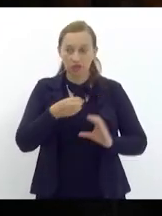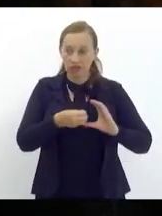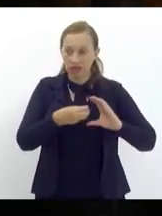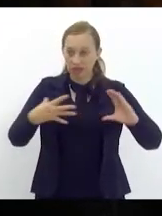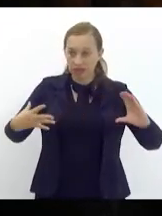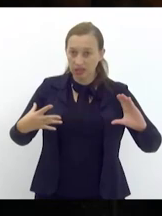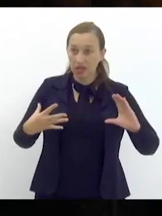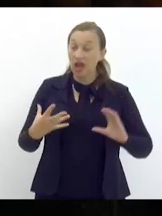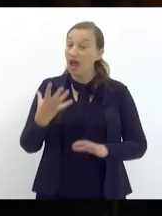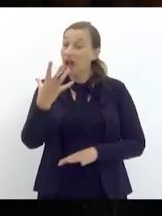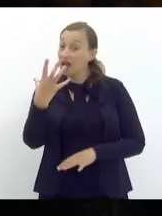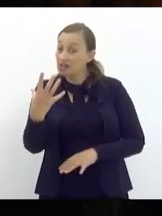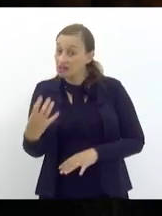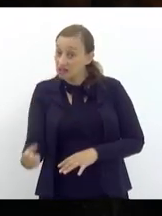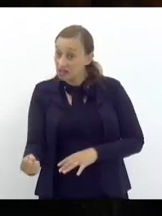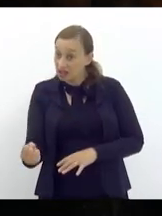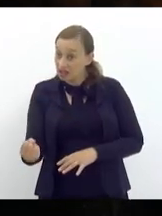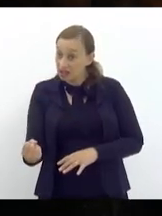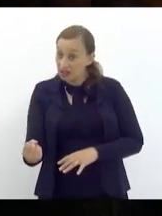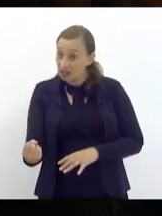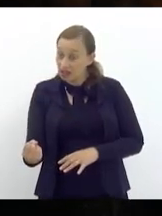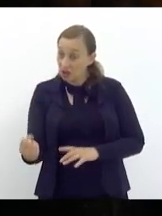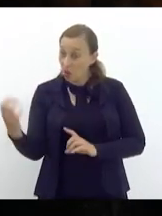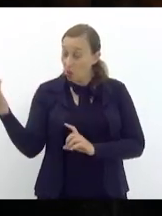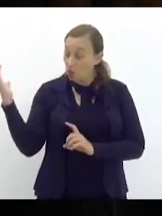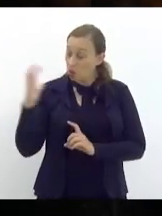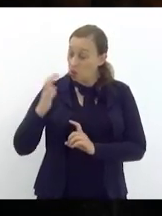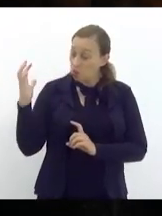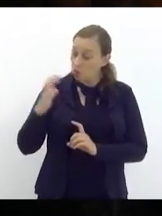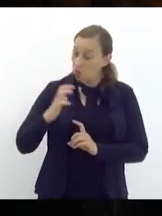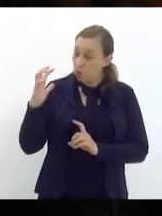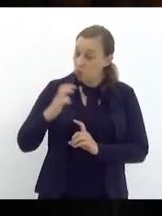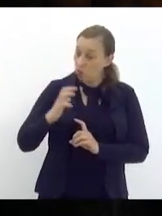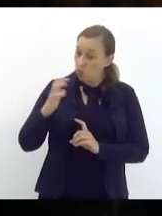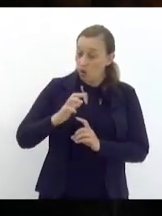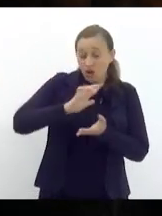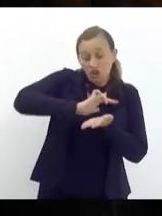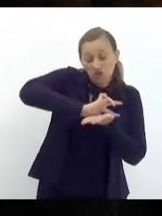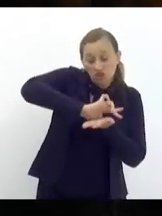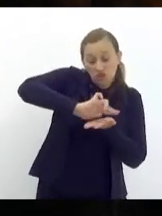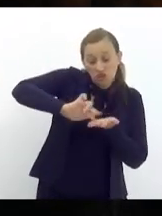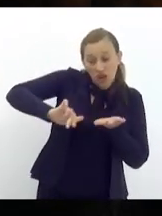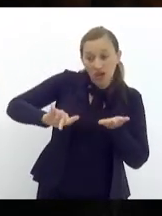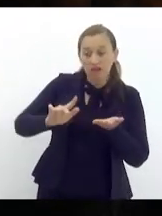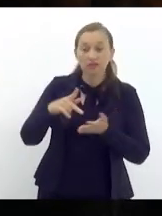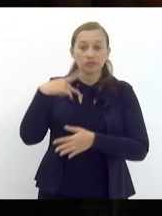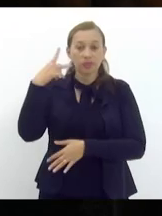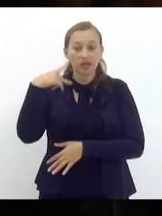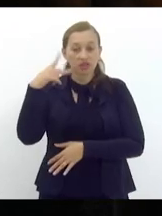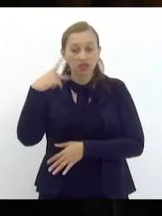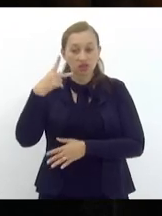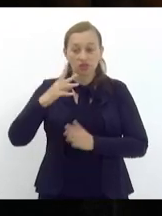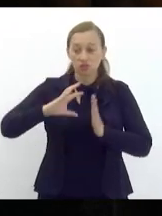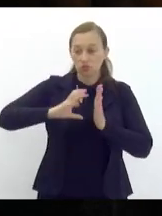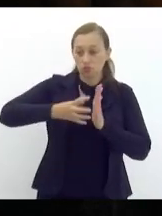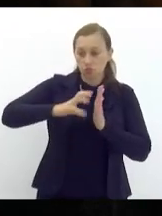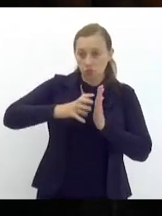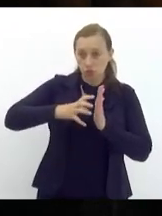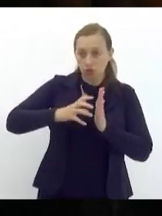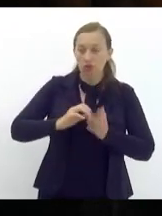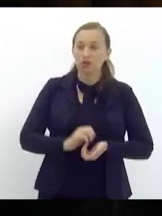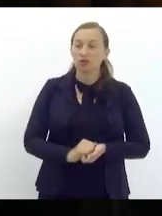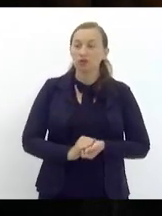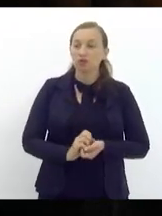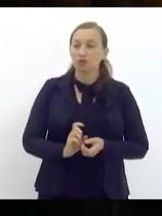aceitar as pressões de diversos partidos políticos com assento no